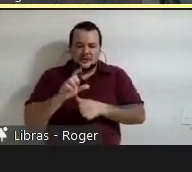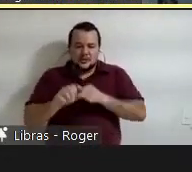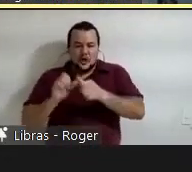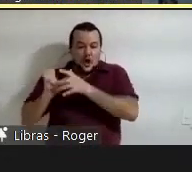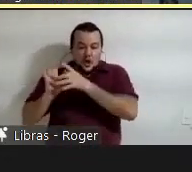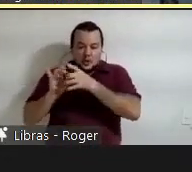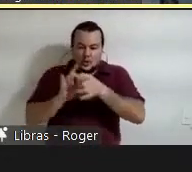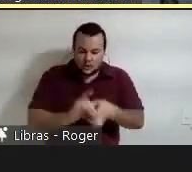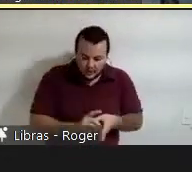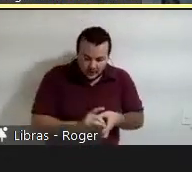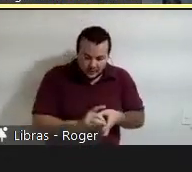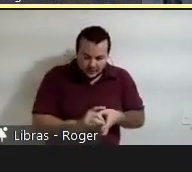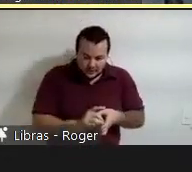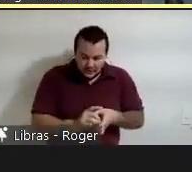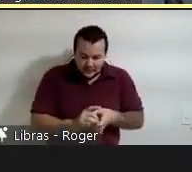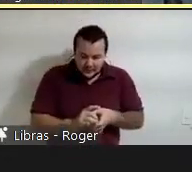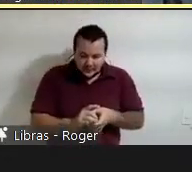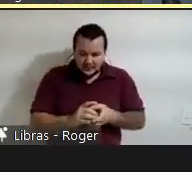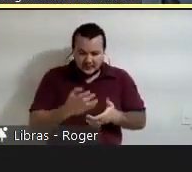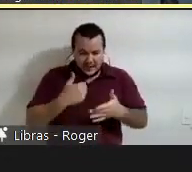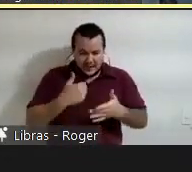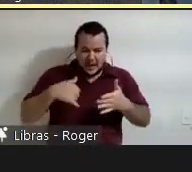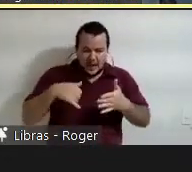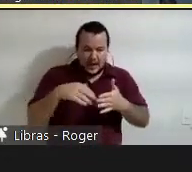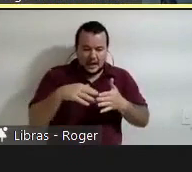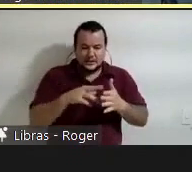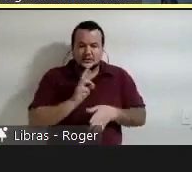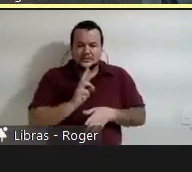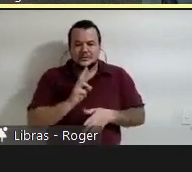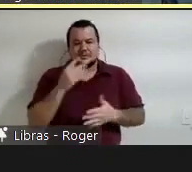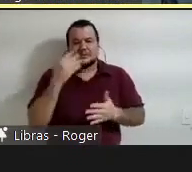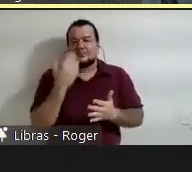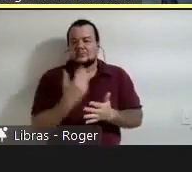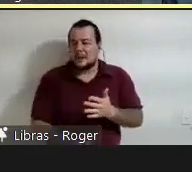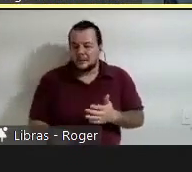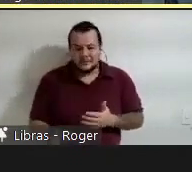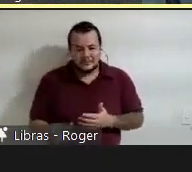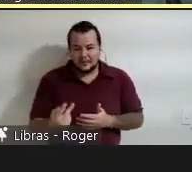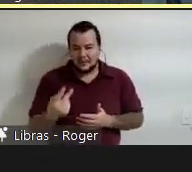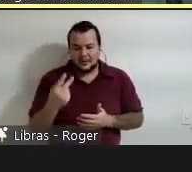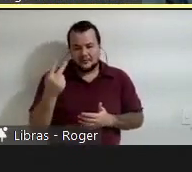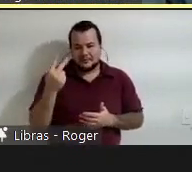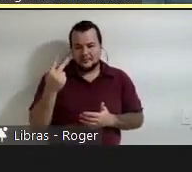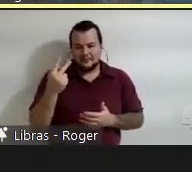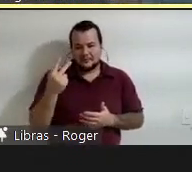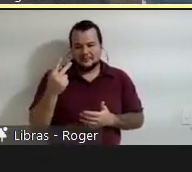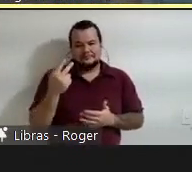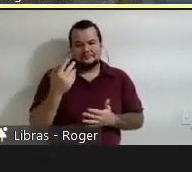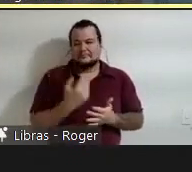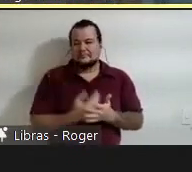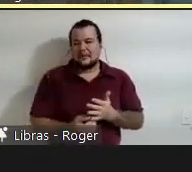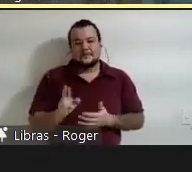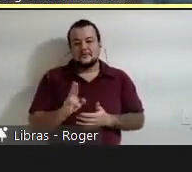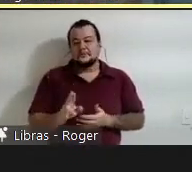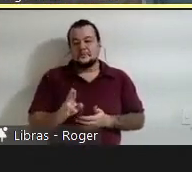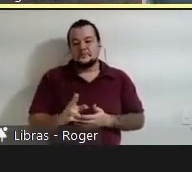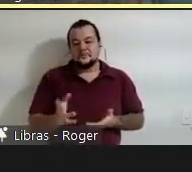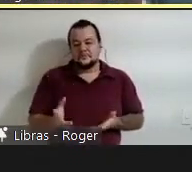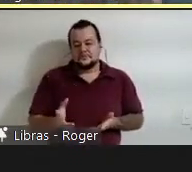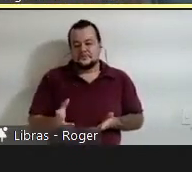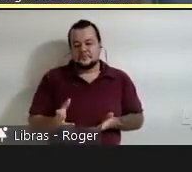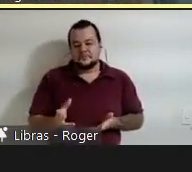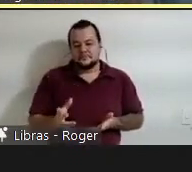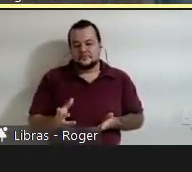respostas perdem validez e deixam de ser útiles. E isso é algo que vai passando todo o tempo,